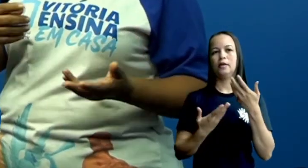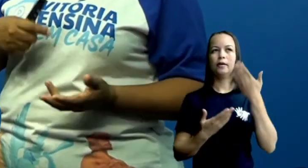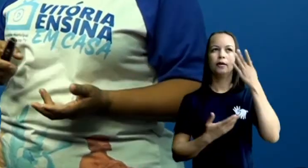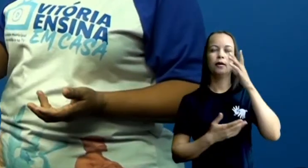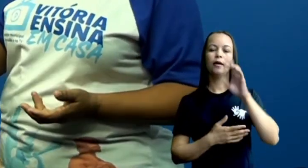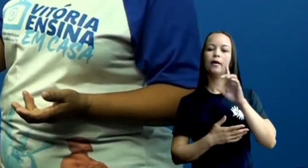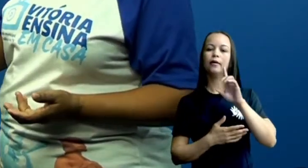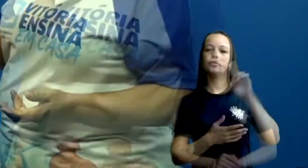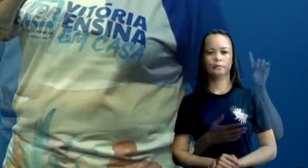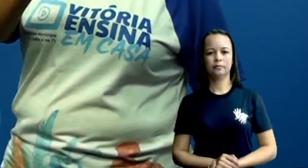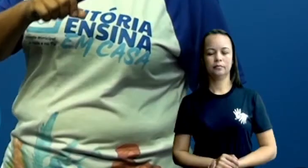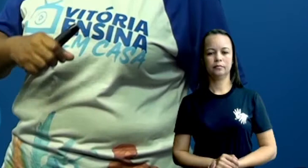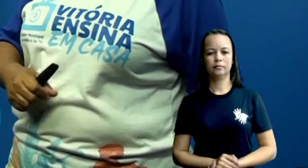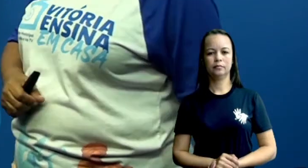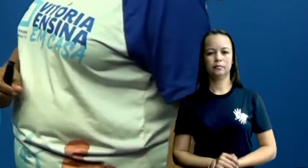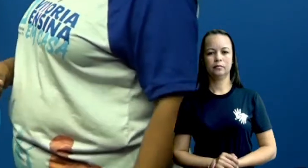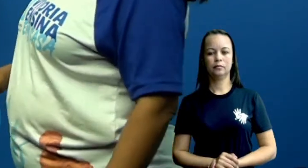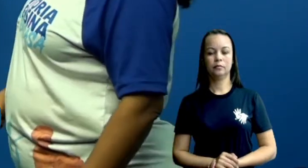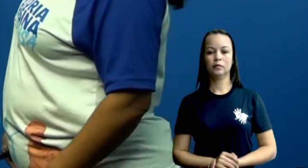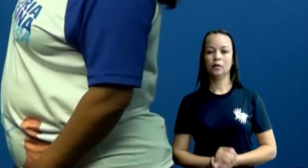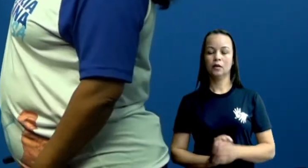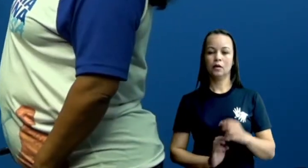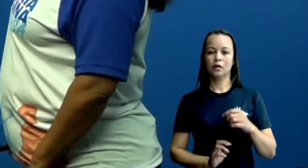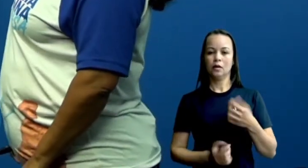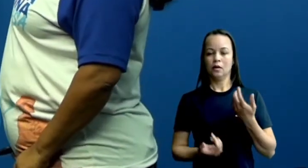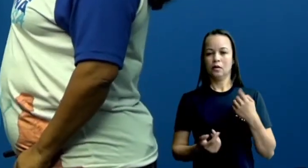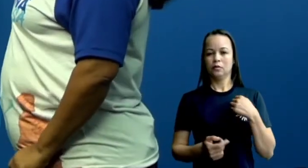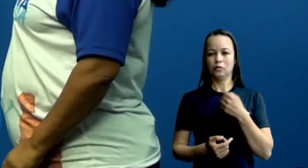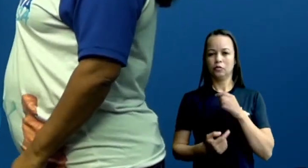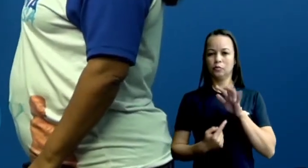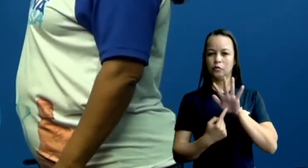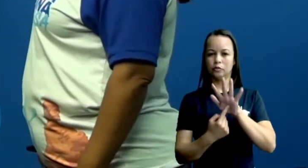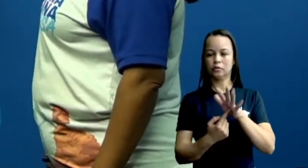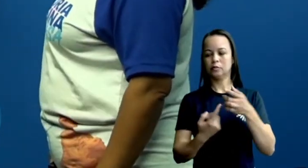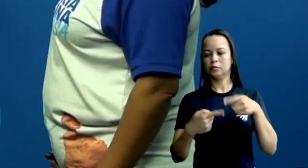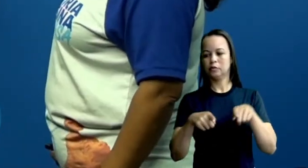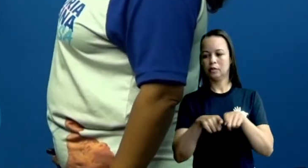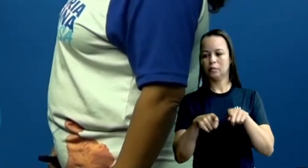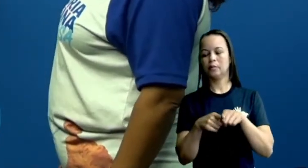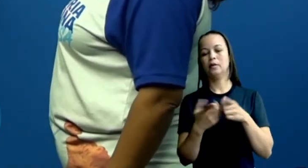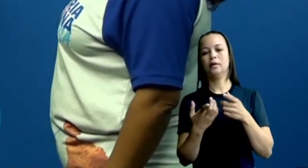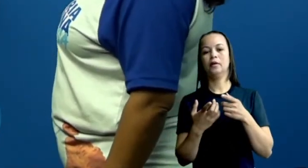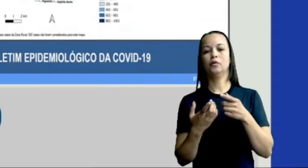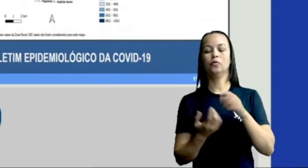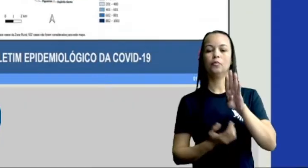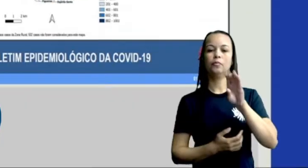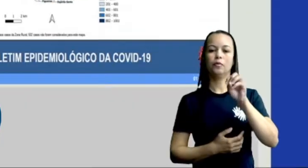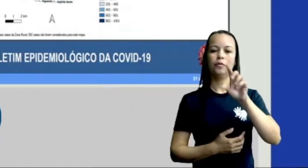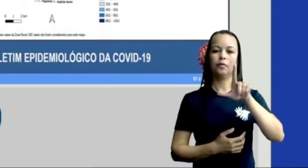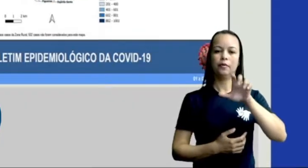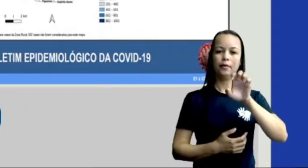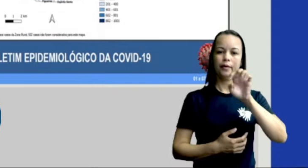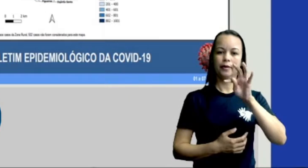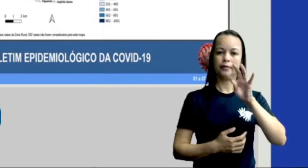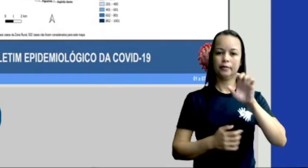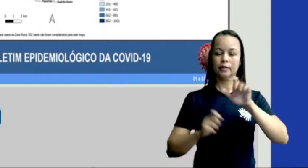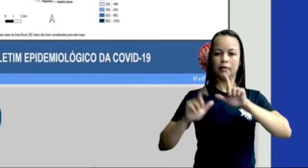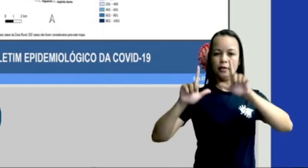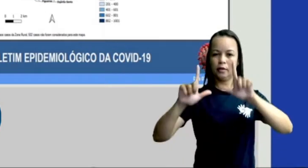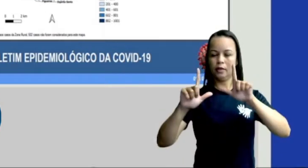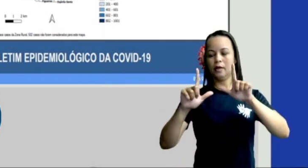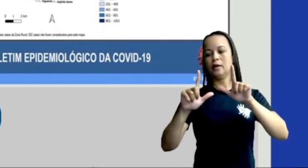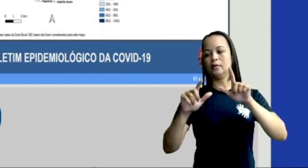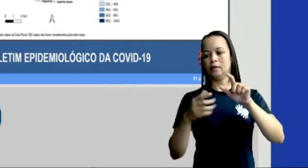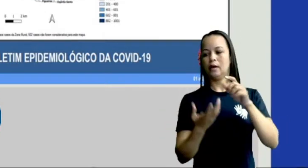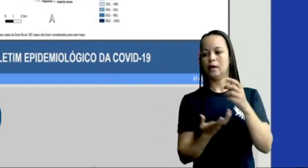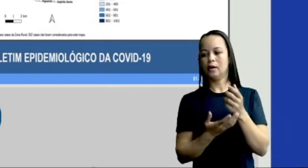diminuído os casos. A gente trouxe também, né, o boletim epidemiológico da Covid-19 em Vitória de Santo